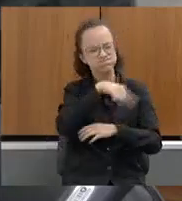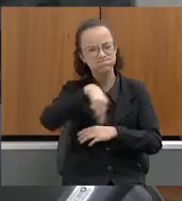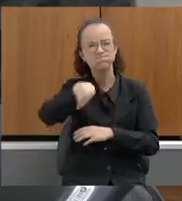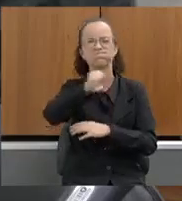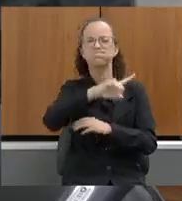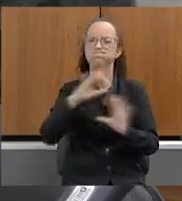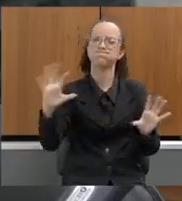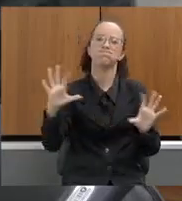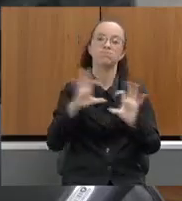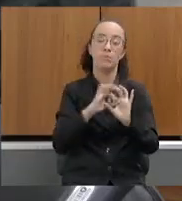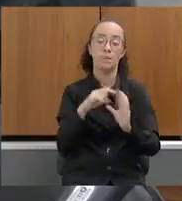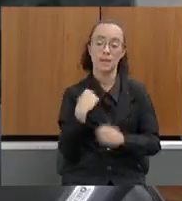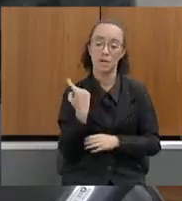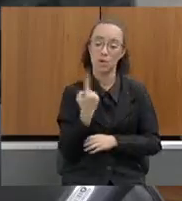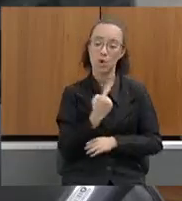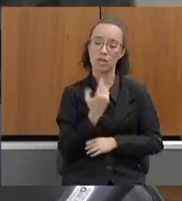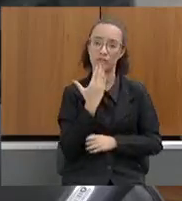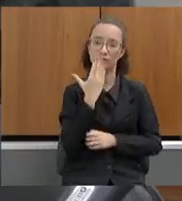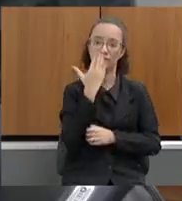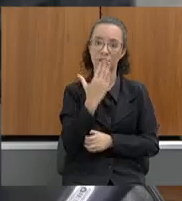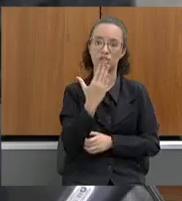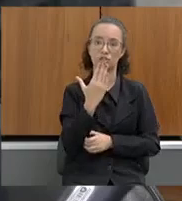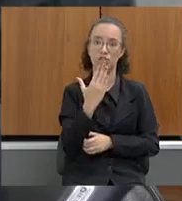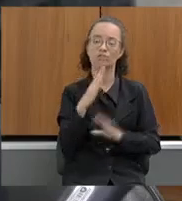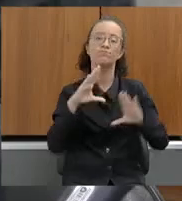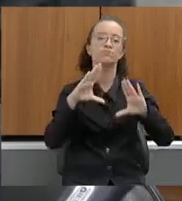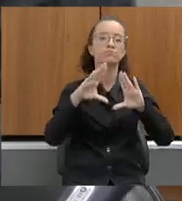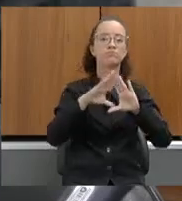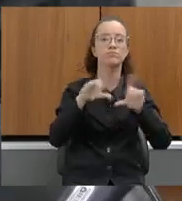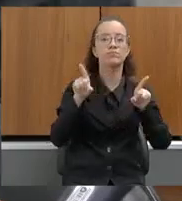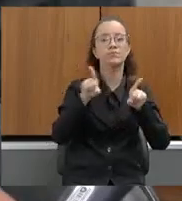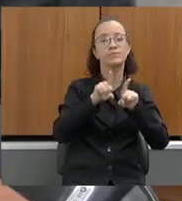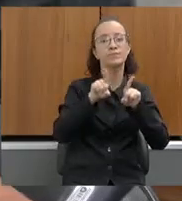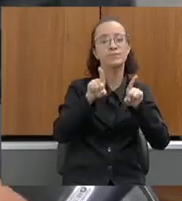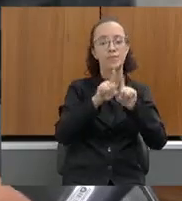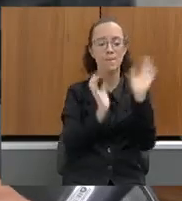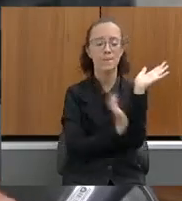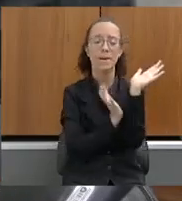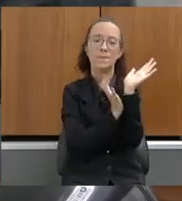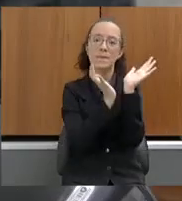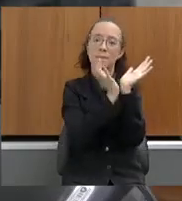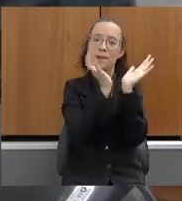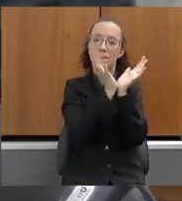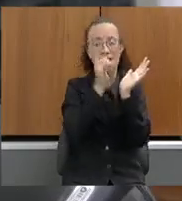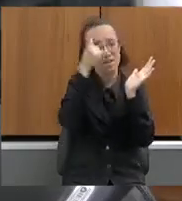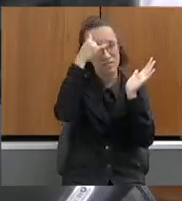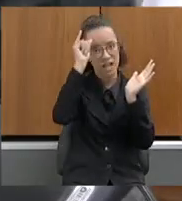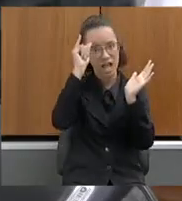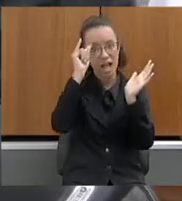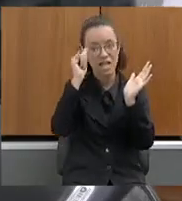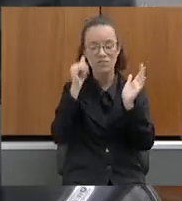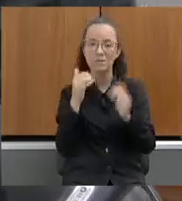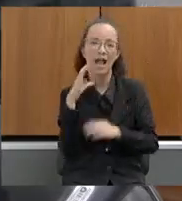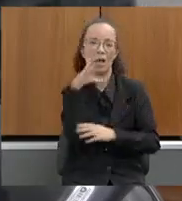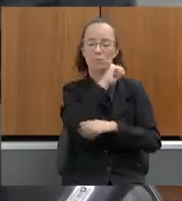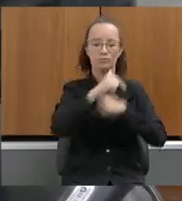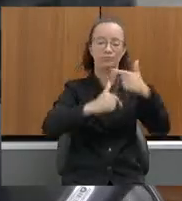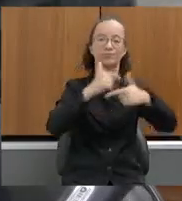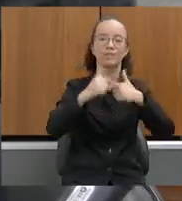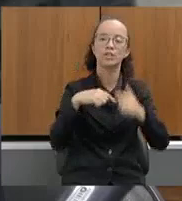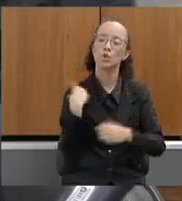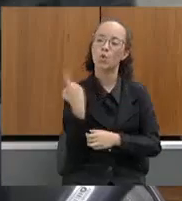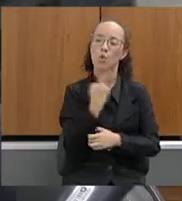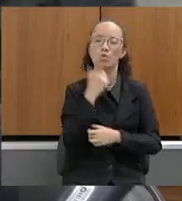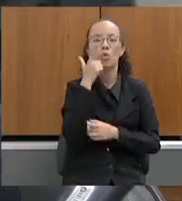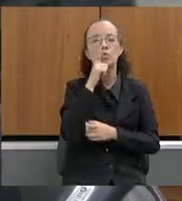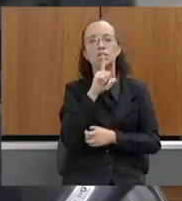para que a nossa frente parlamentar da desburocratização tivesse atuação eficiente. e conseguíssemos,